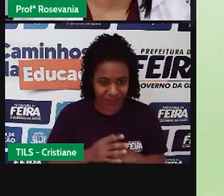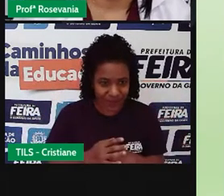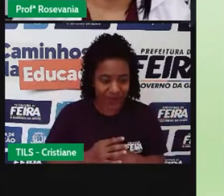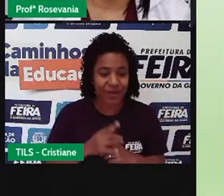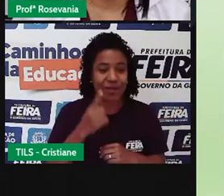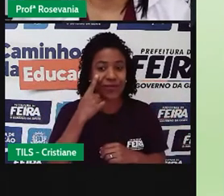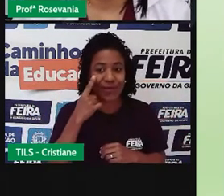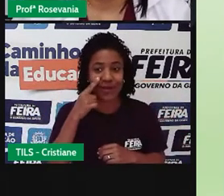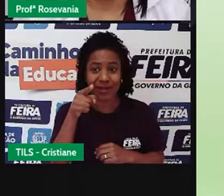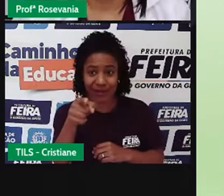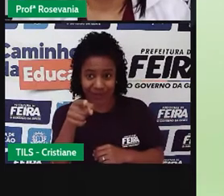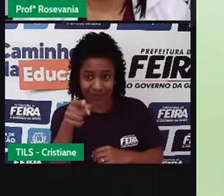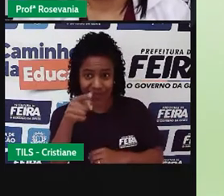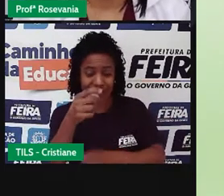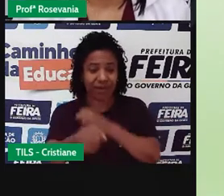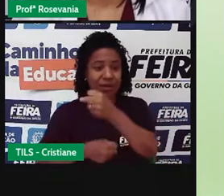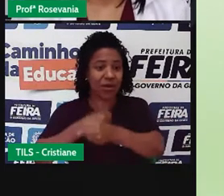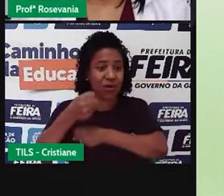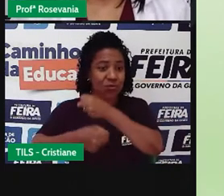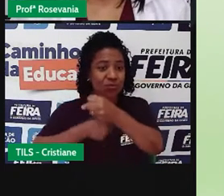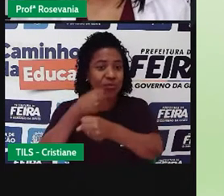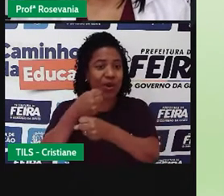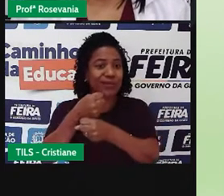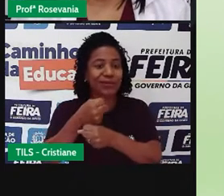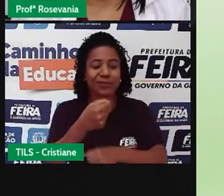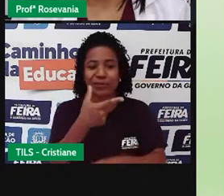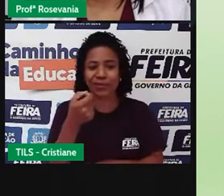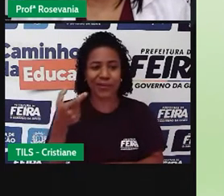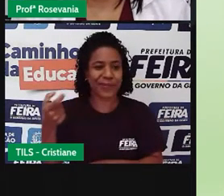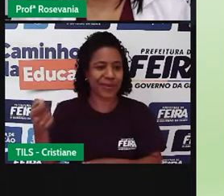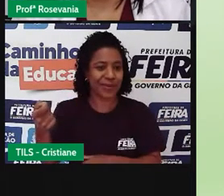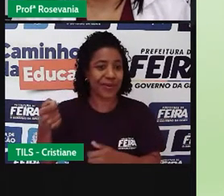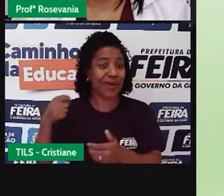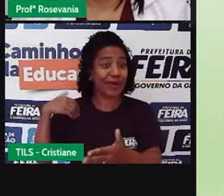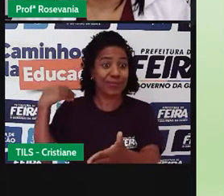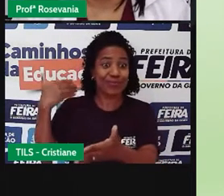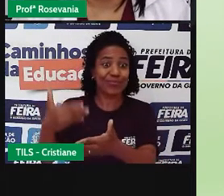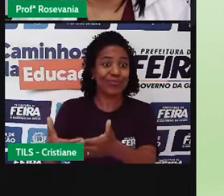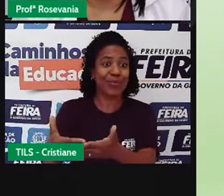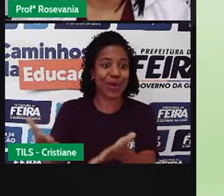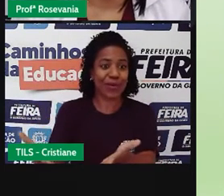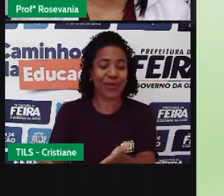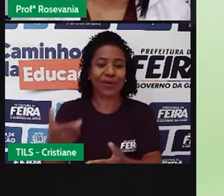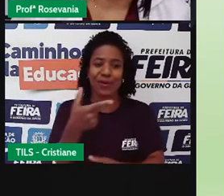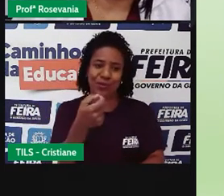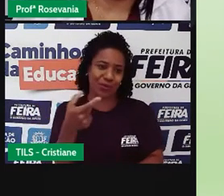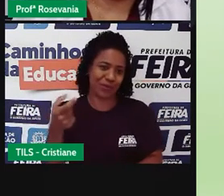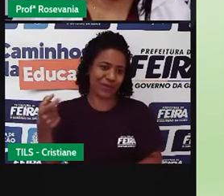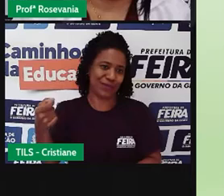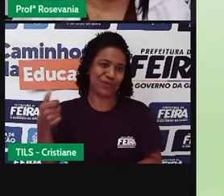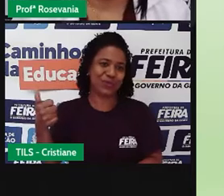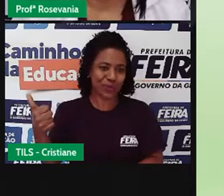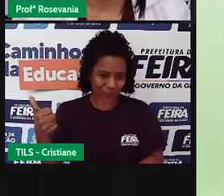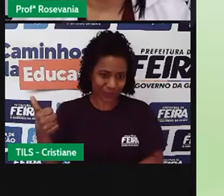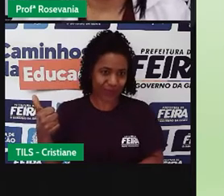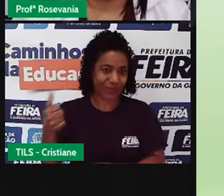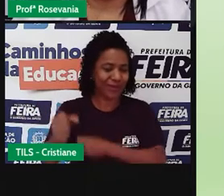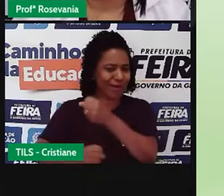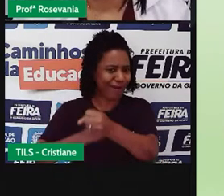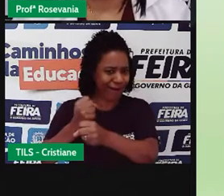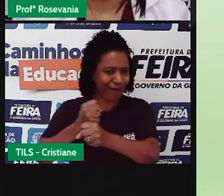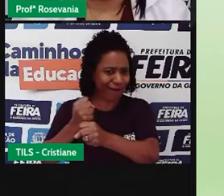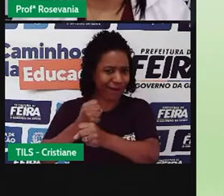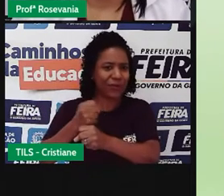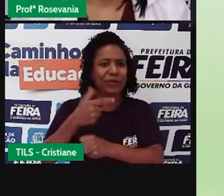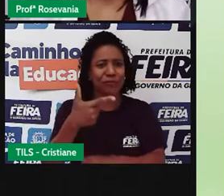em 2021, então tem 21 anos aí, né, de alteração a mais para poder ser colocada aí, principalmente o ano passado, que nós tivemos